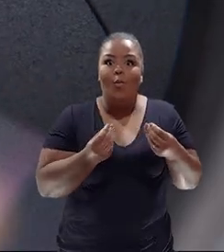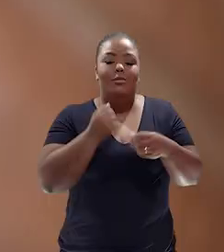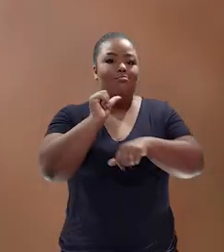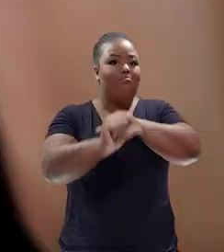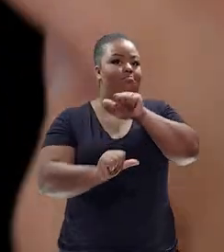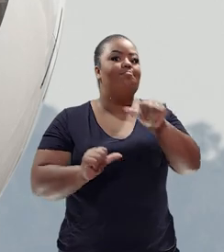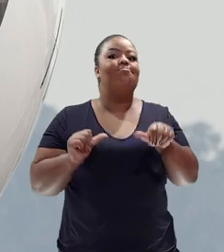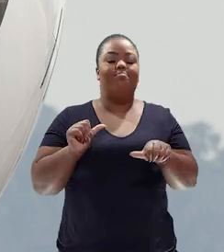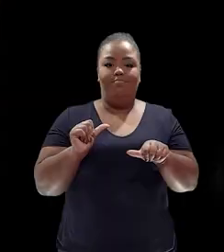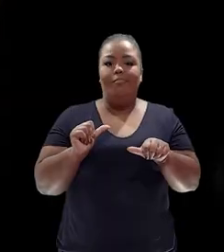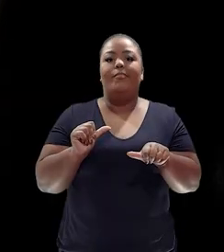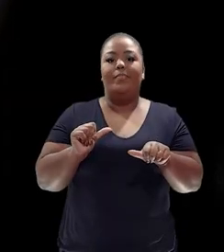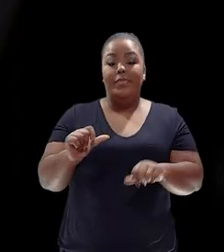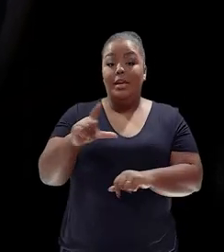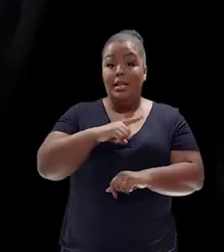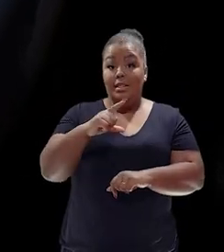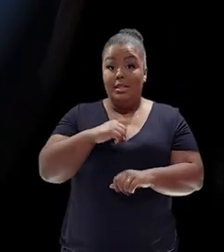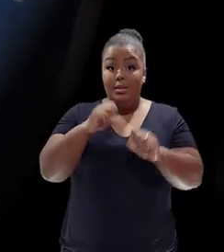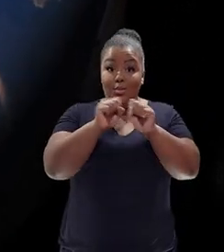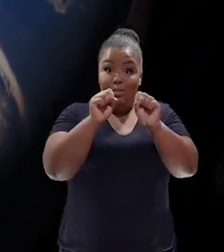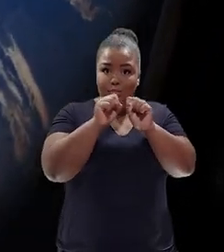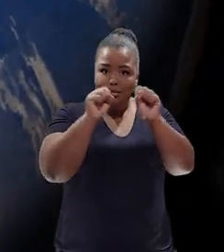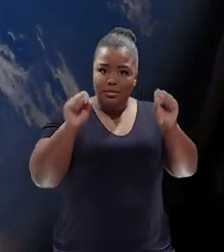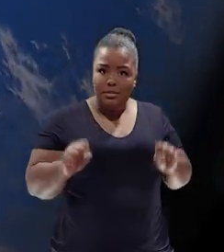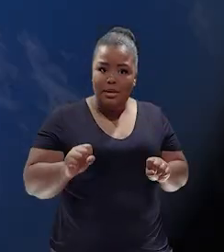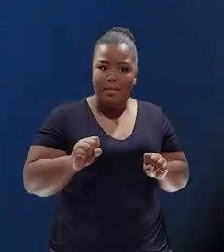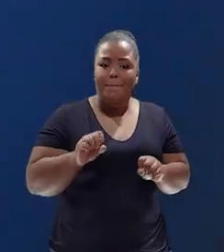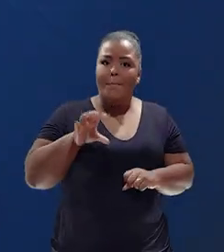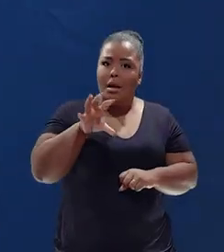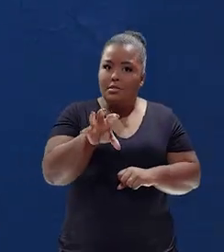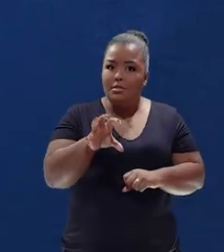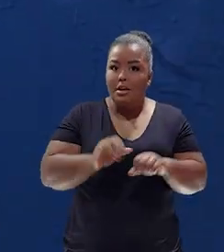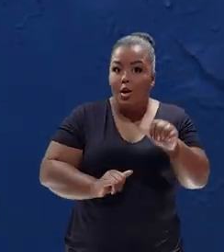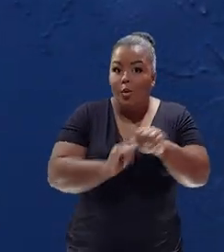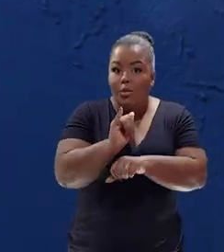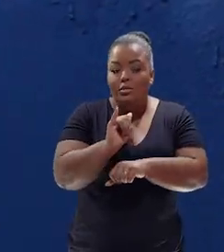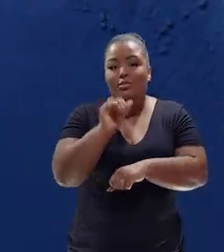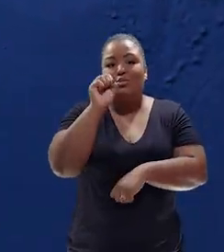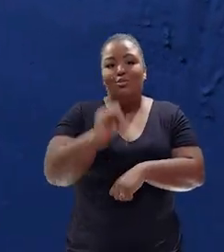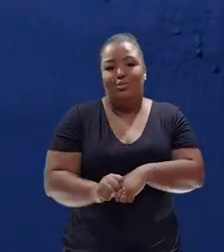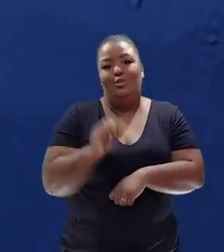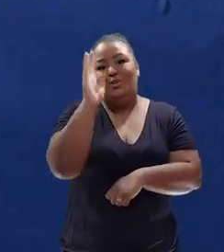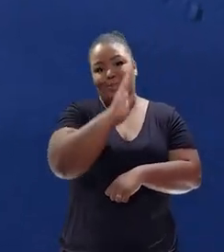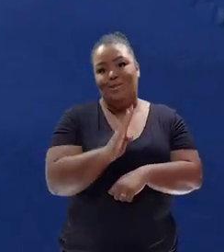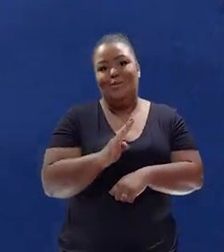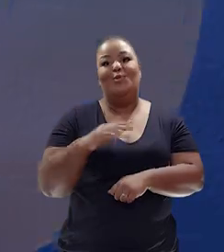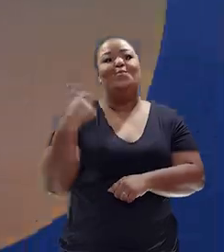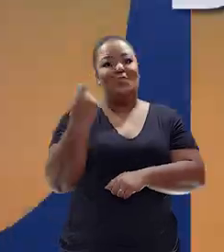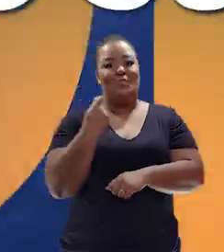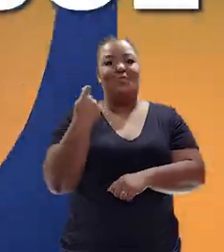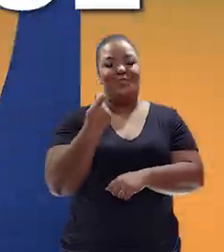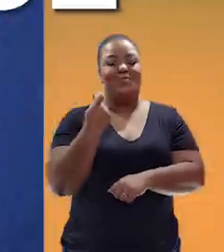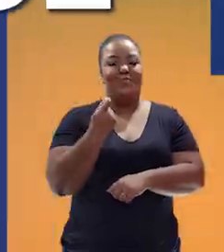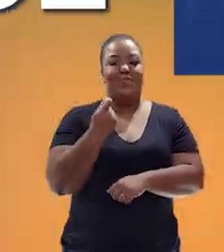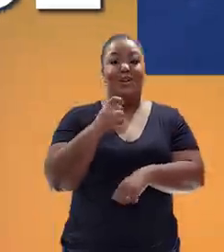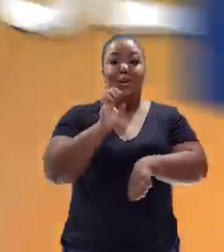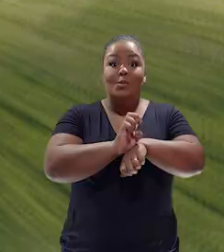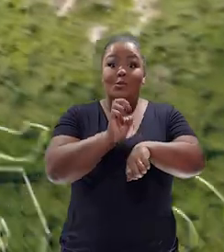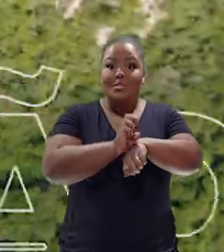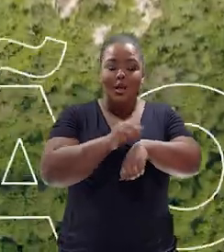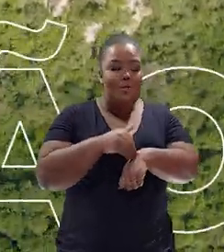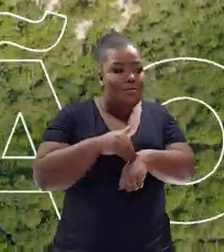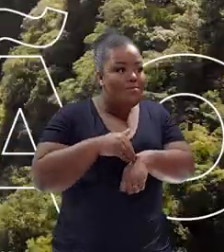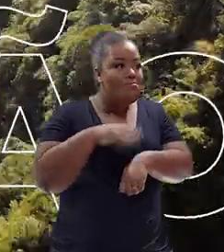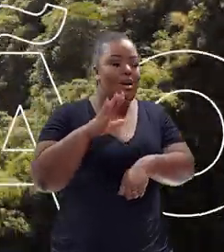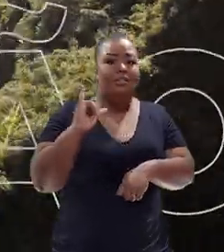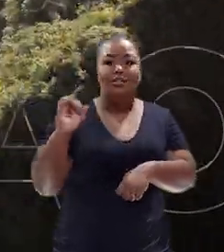transformações. E existe um ecossistema assim acontecendo no sul do Brasil, Rio Grande do Sul, um